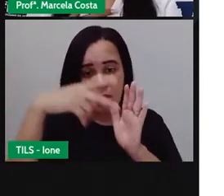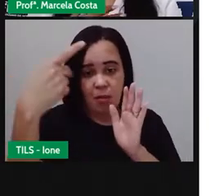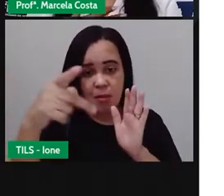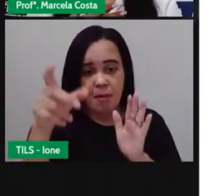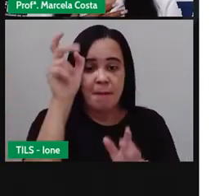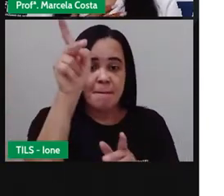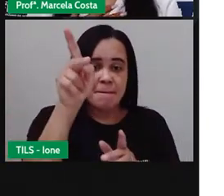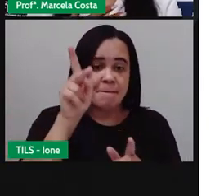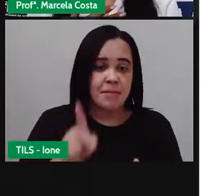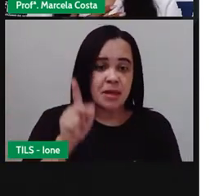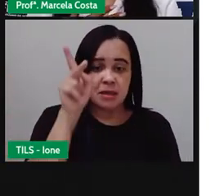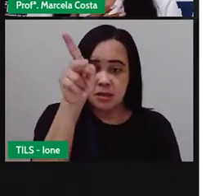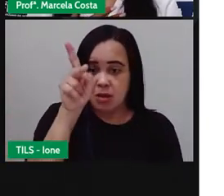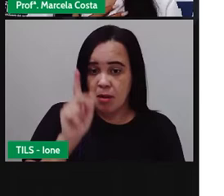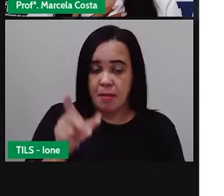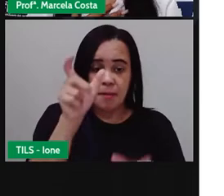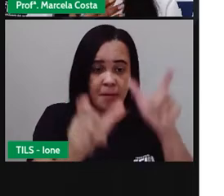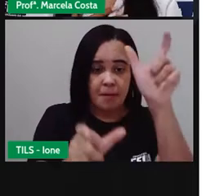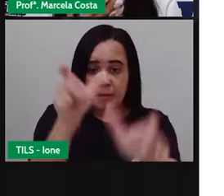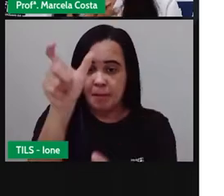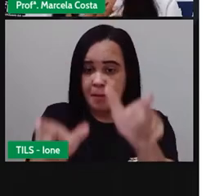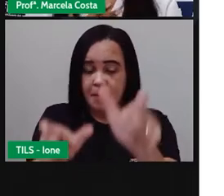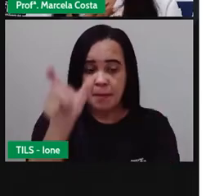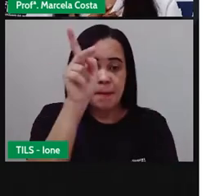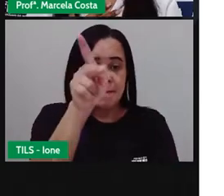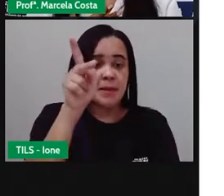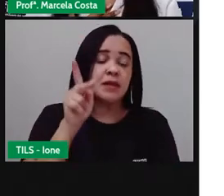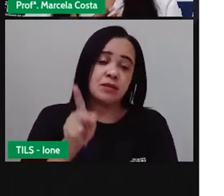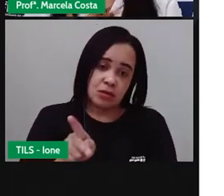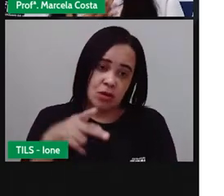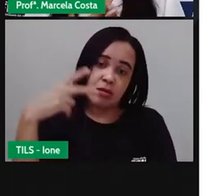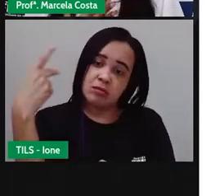identidade pessoal dessa pessoa, a